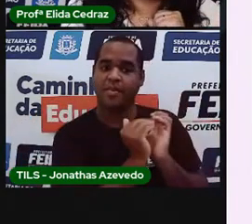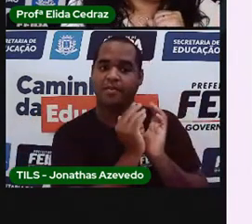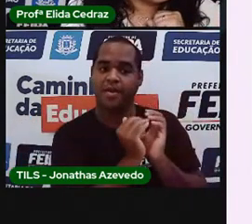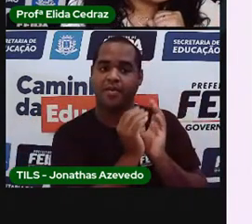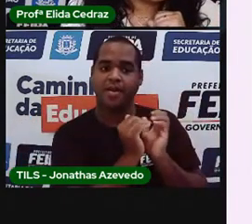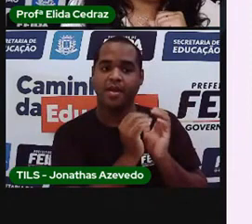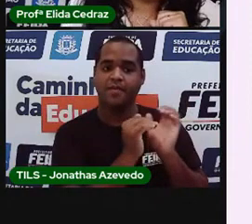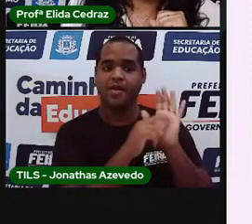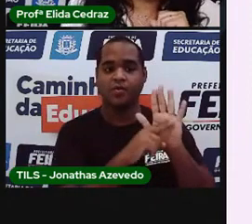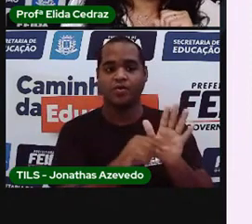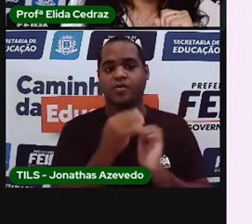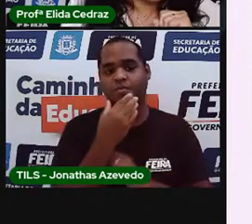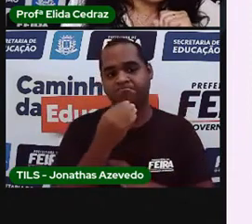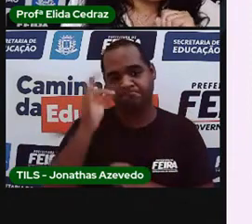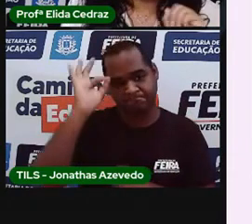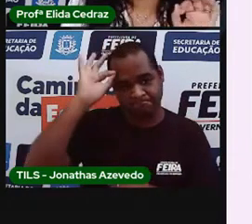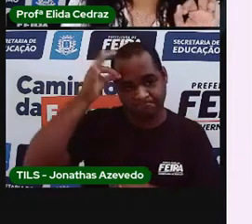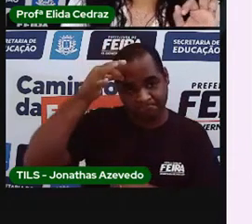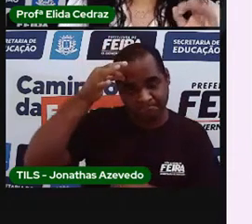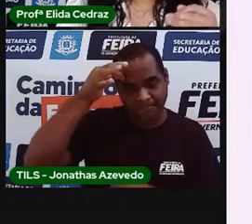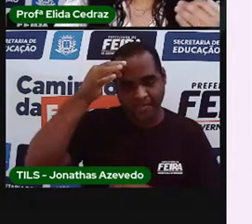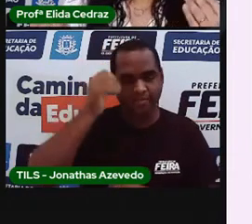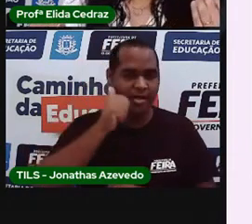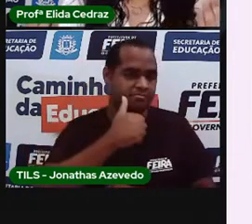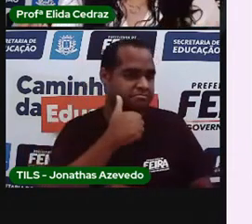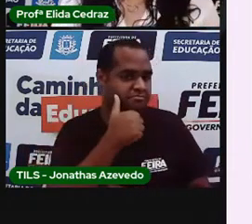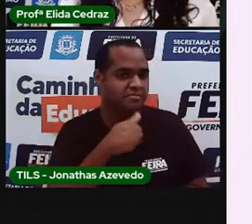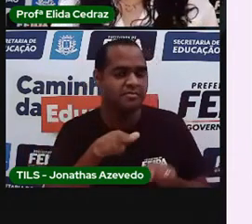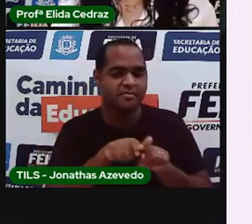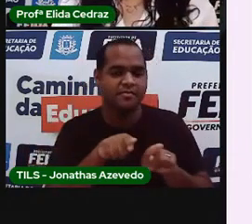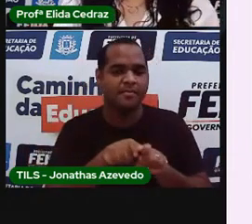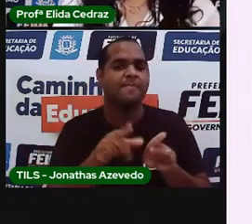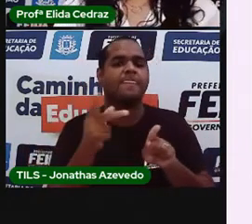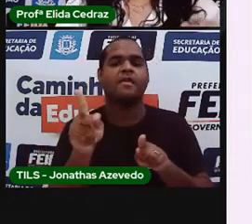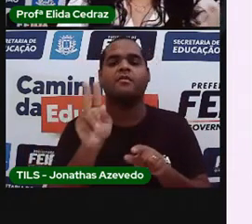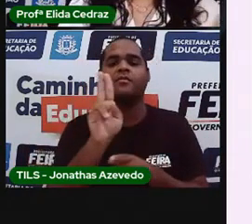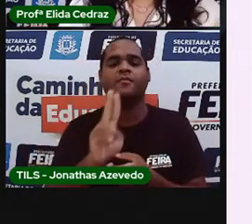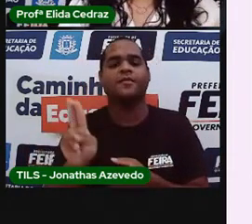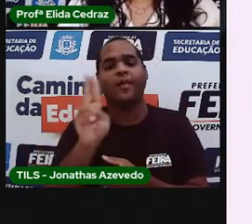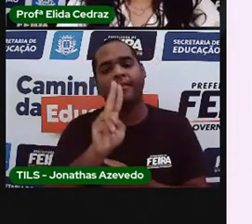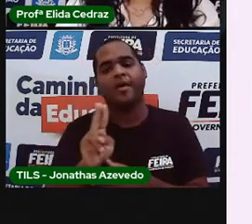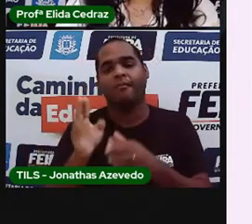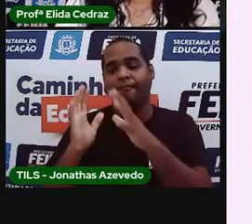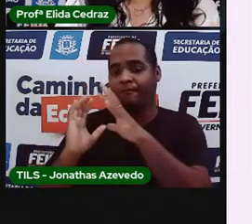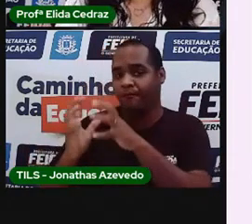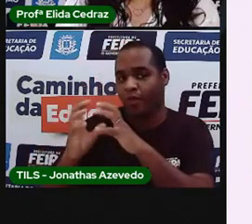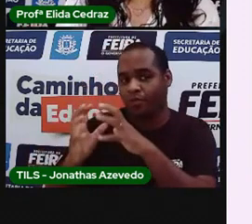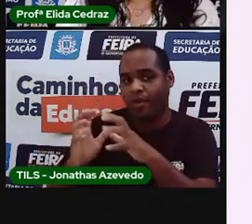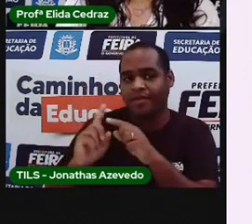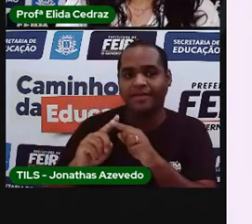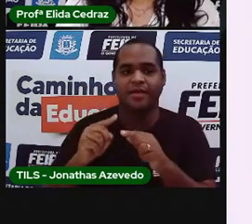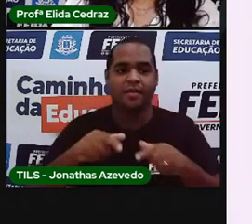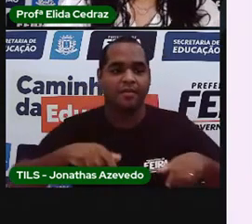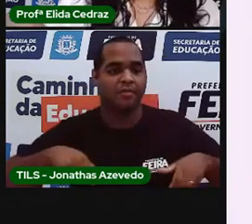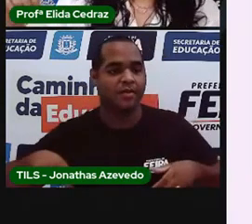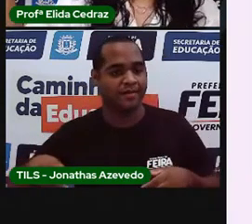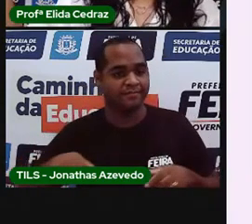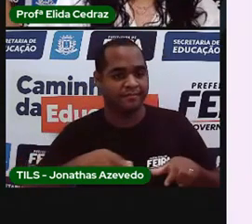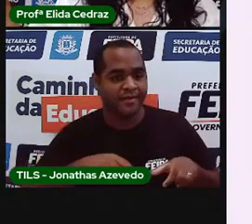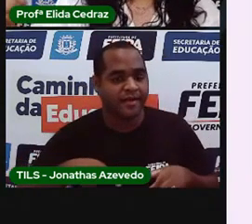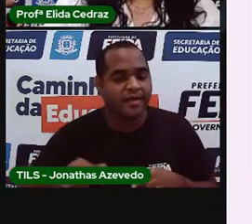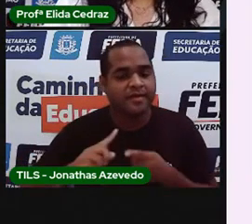a um adulto. Tá bom? E você pode utilizar bolas, bombolês,